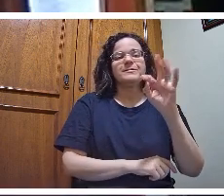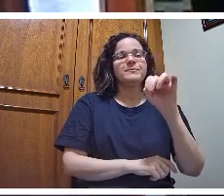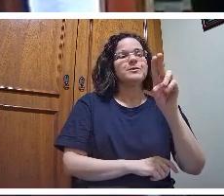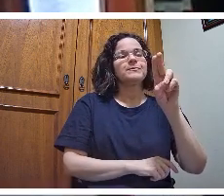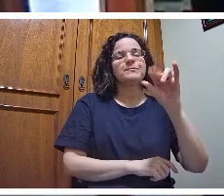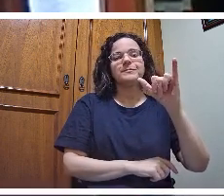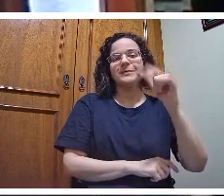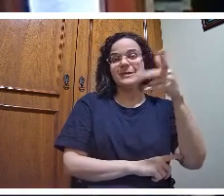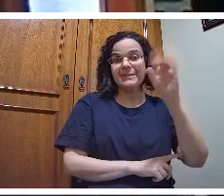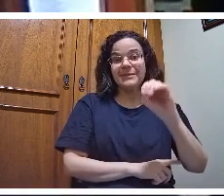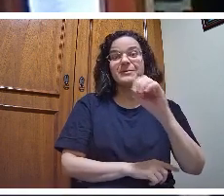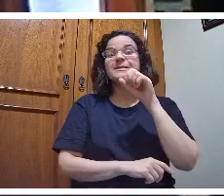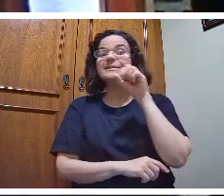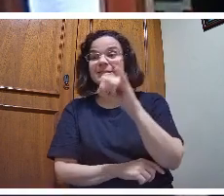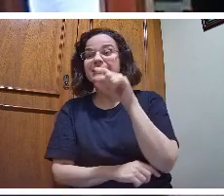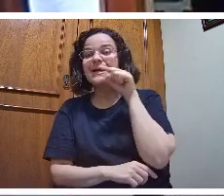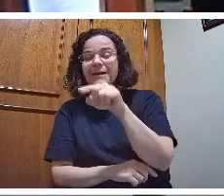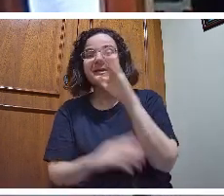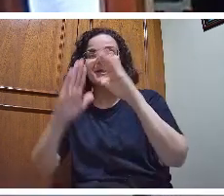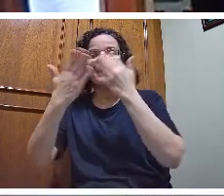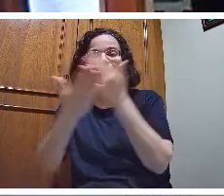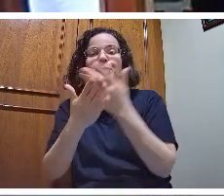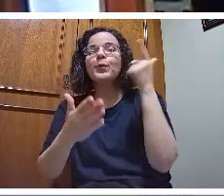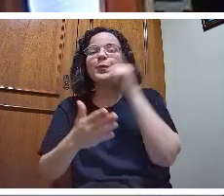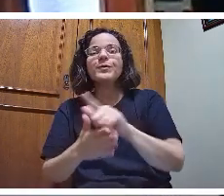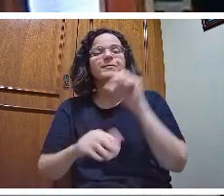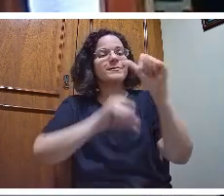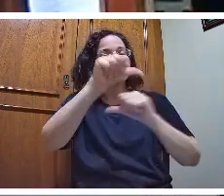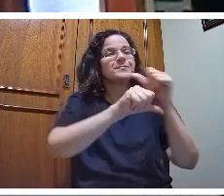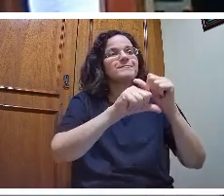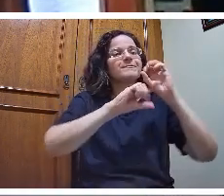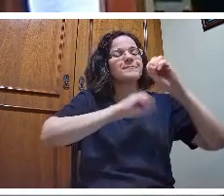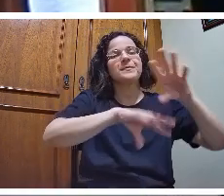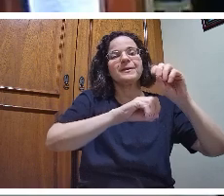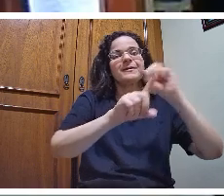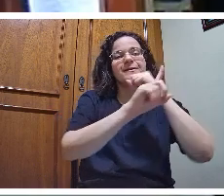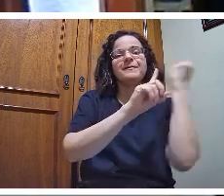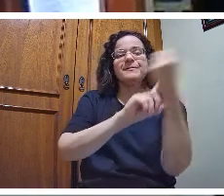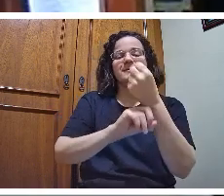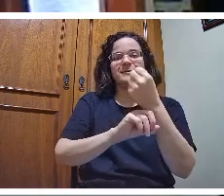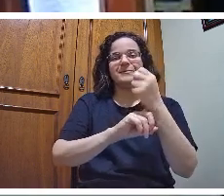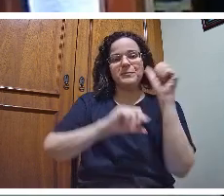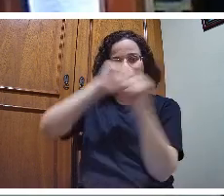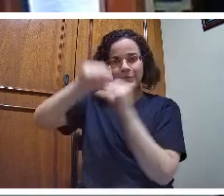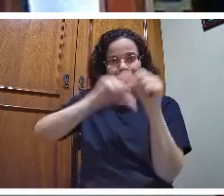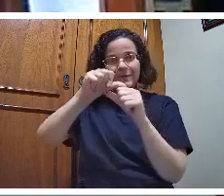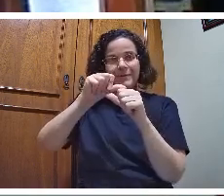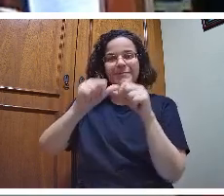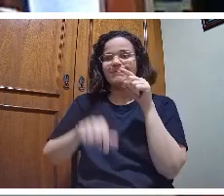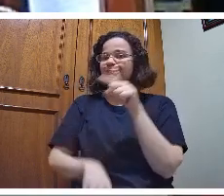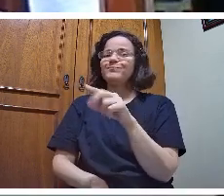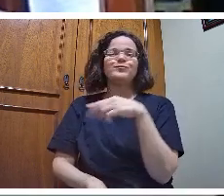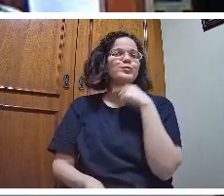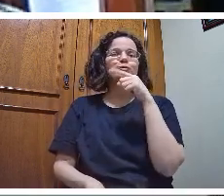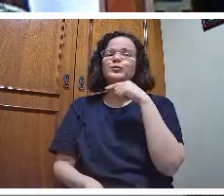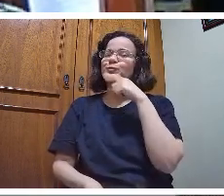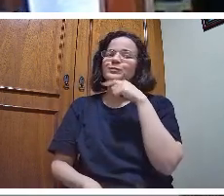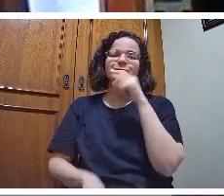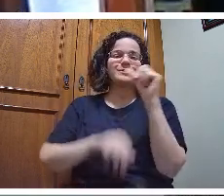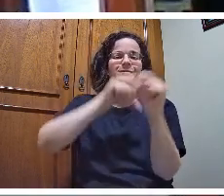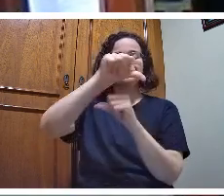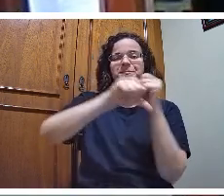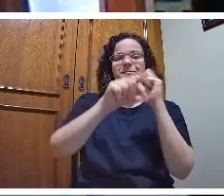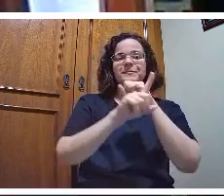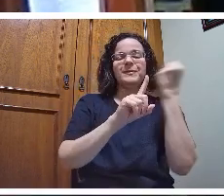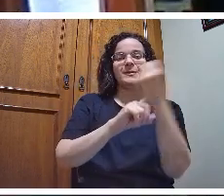própria educação e mudar a sociedade. A educação não muda a sociedade. Por quê? Porque ela tem força, mas é interdependente.